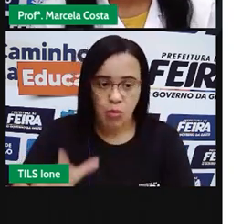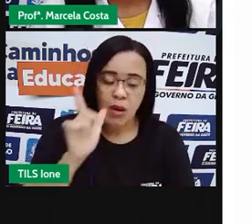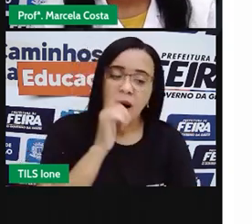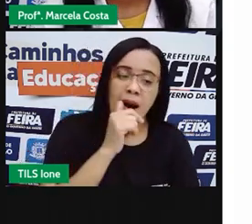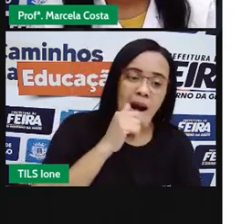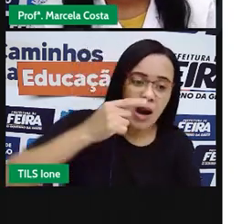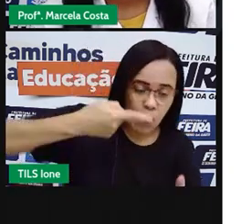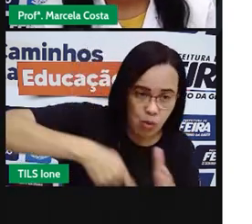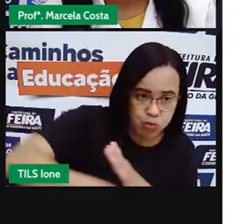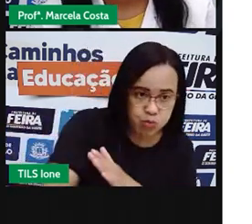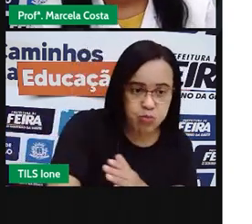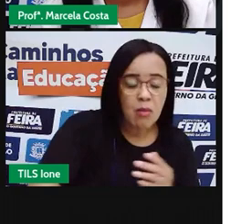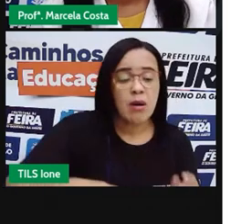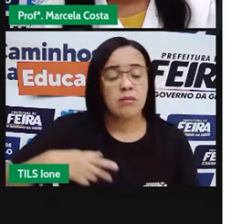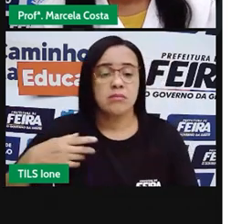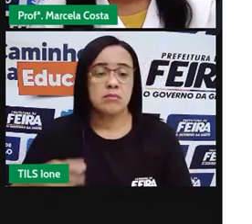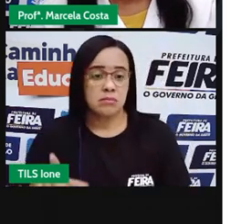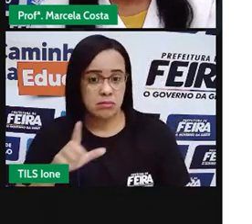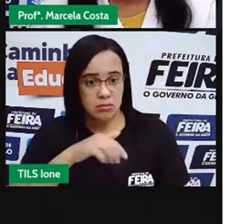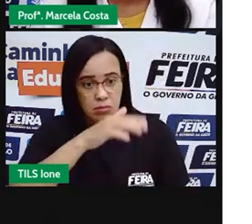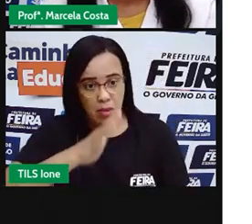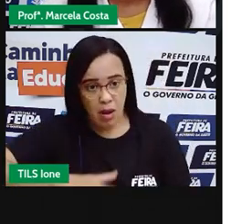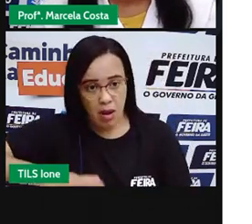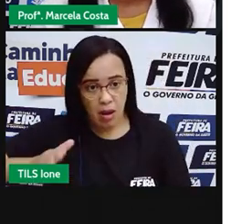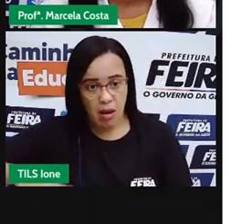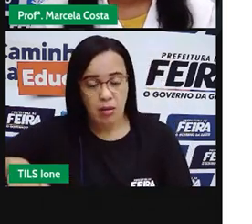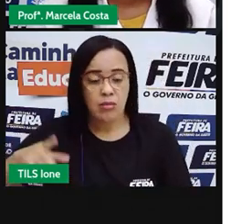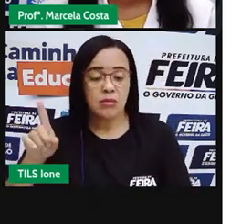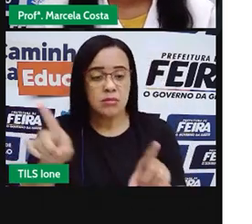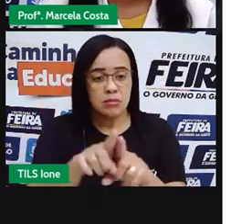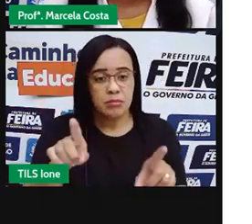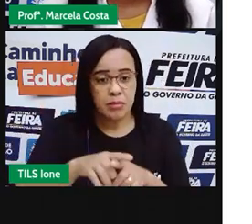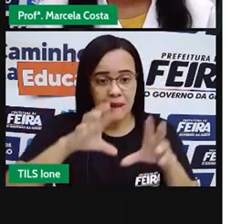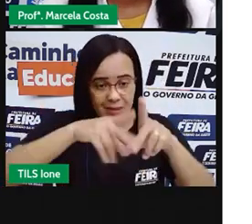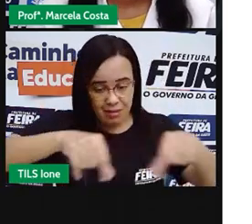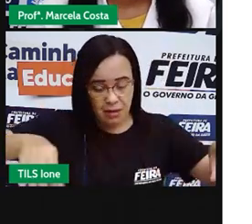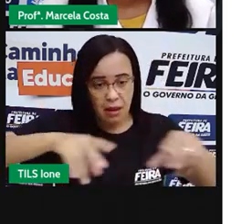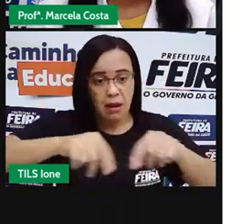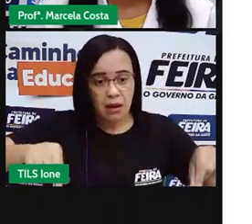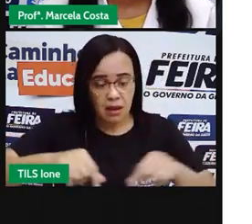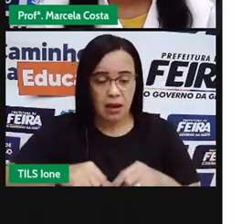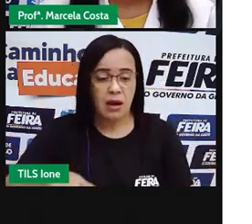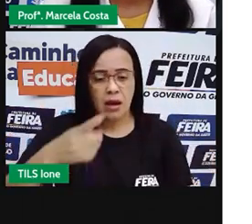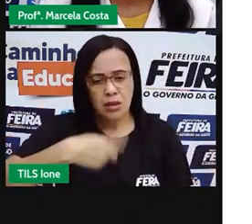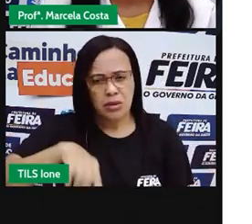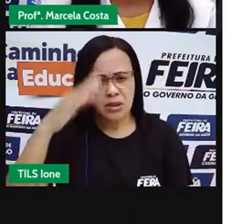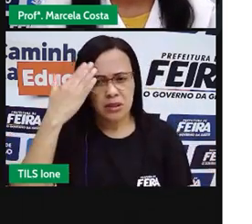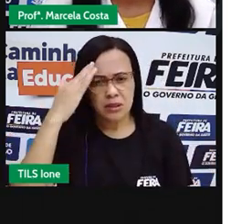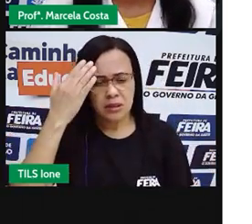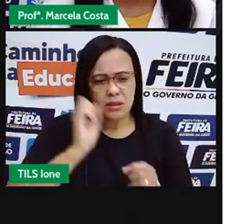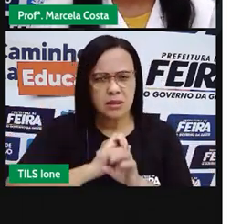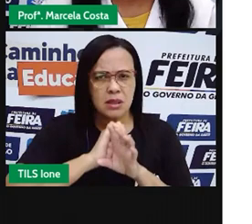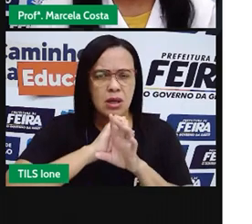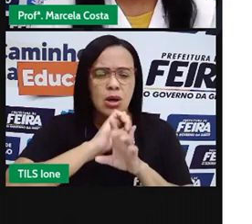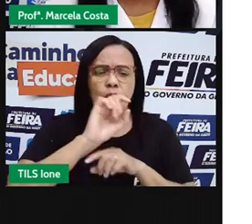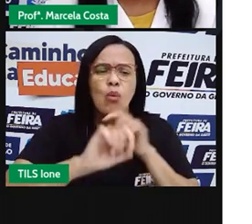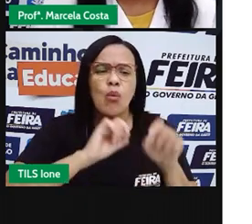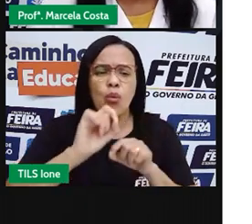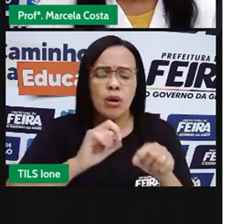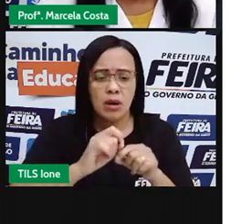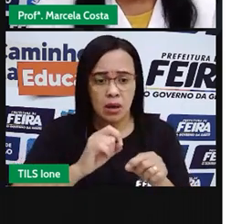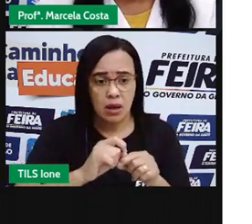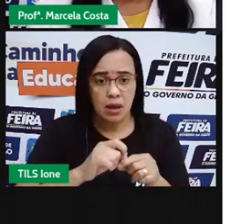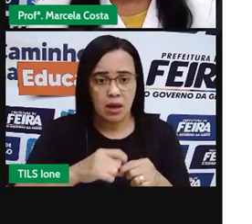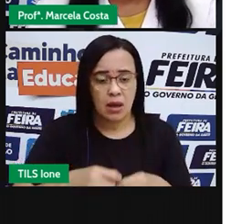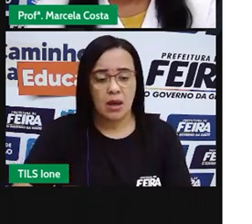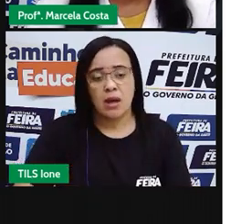vivem em ambientes terrestres. Nós vamos entender, crianças, que a biodiversidade, ela representa que a vida, ela está